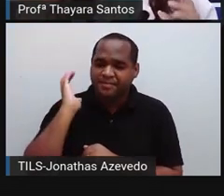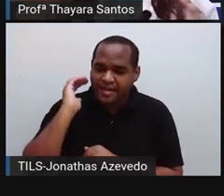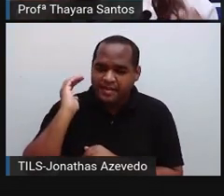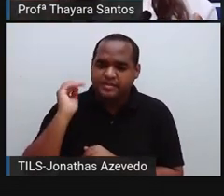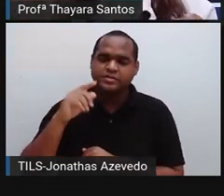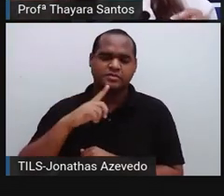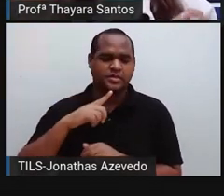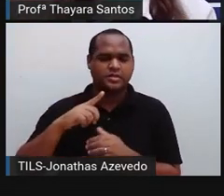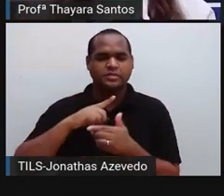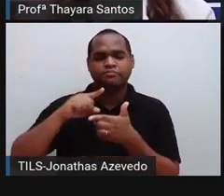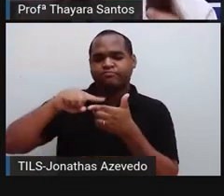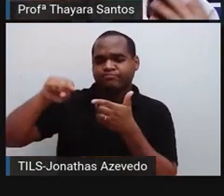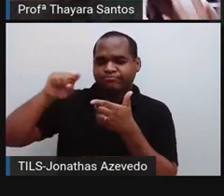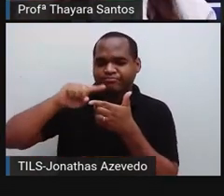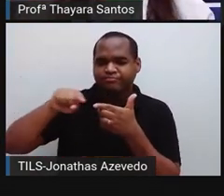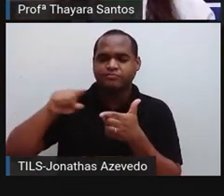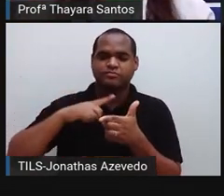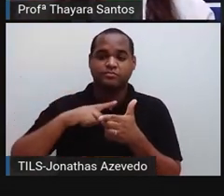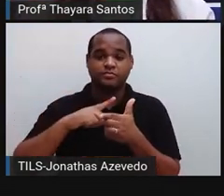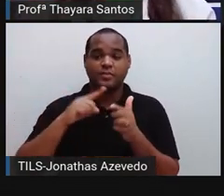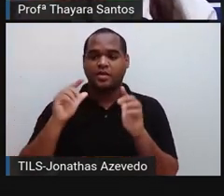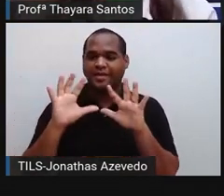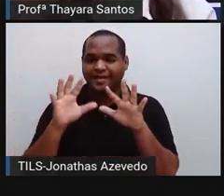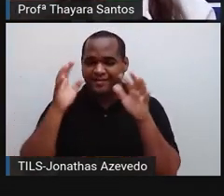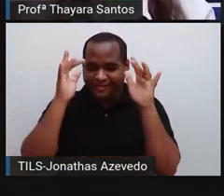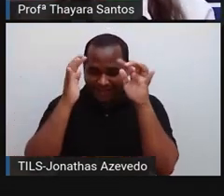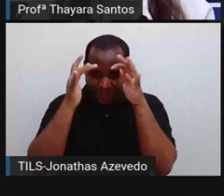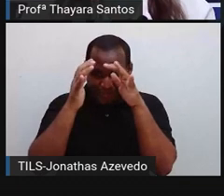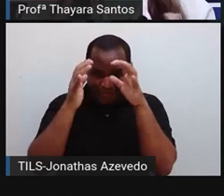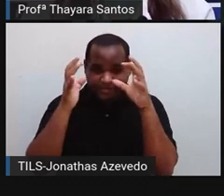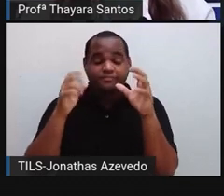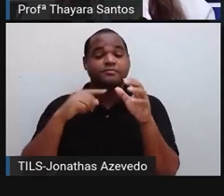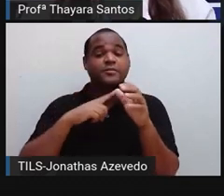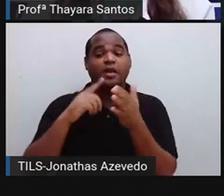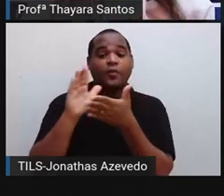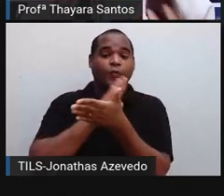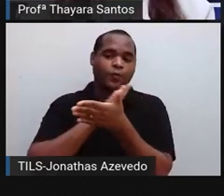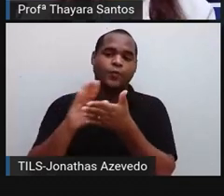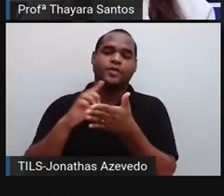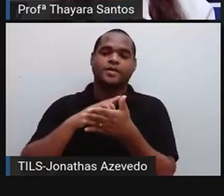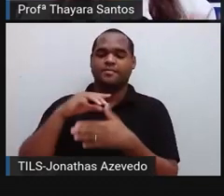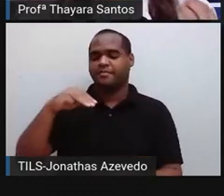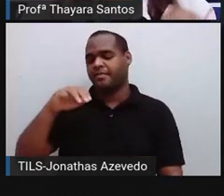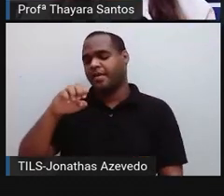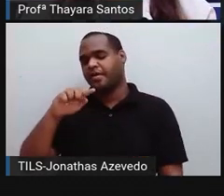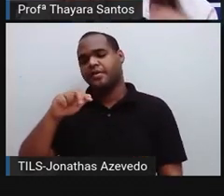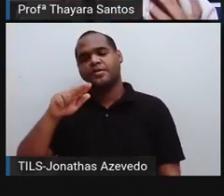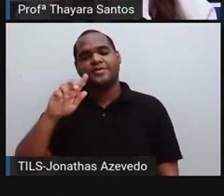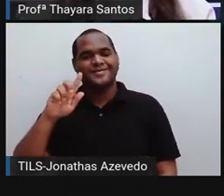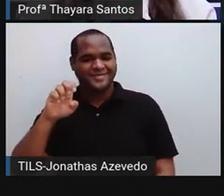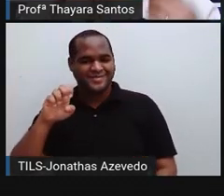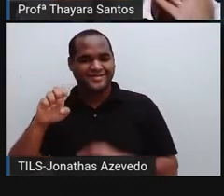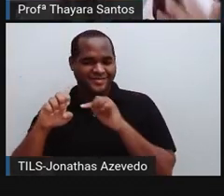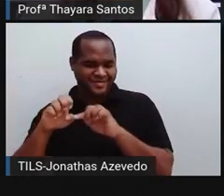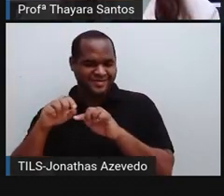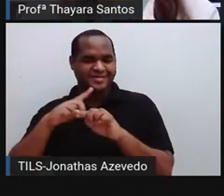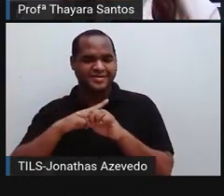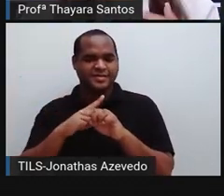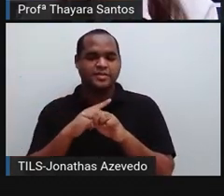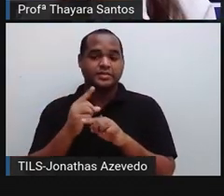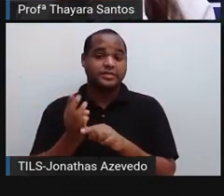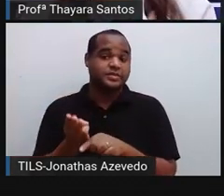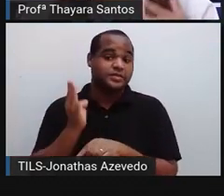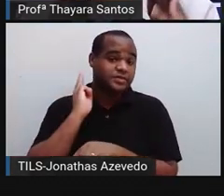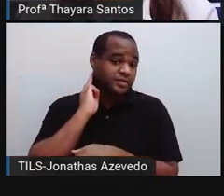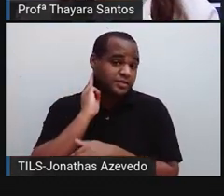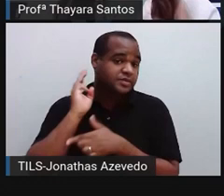Nosso cérebro é revestido por algumas membranas e essas membranas são chamadas de meninges. Então, quando essas meninges inflamam por